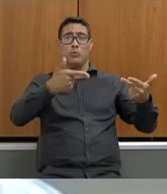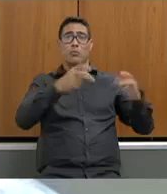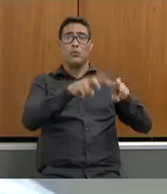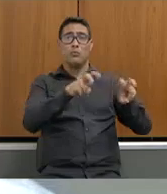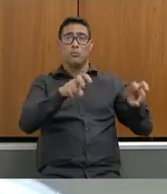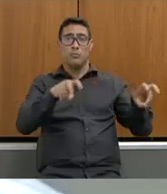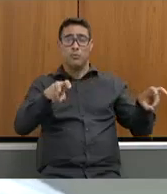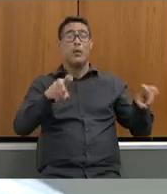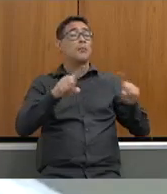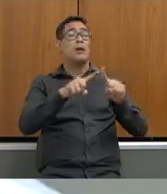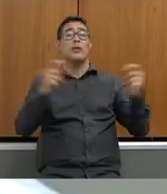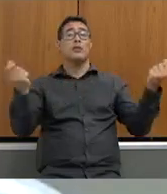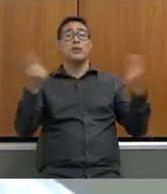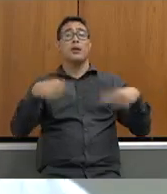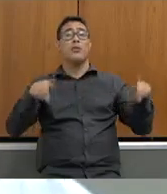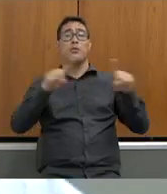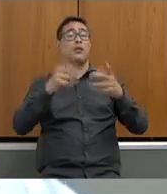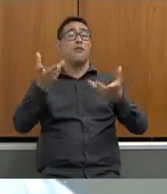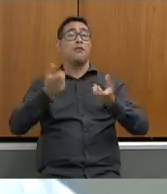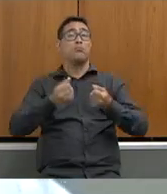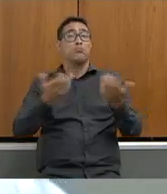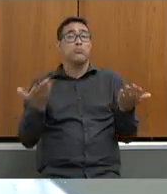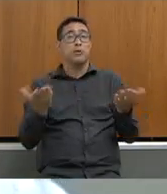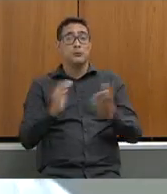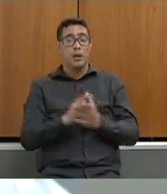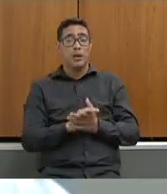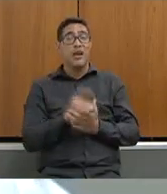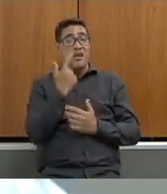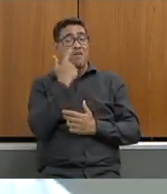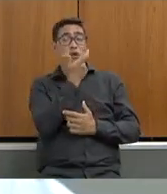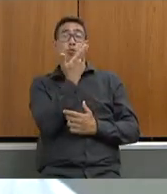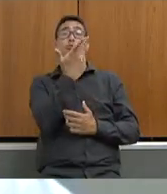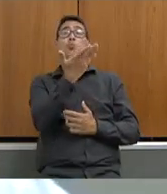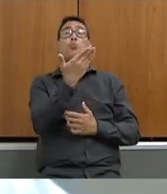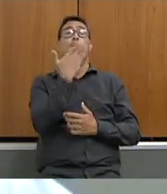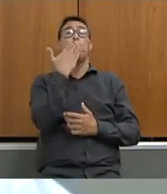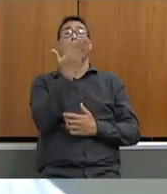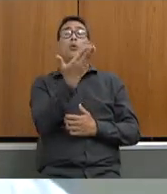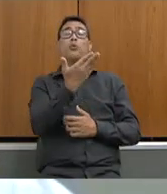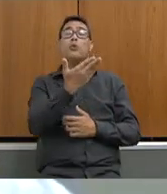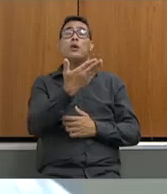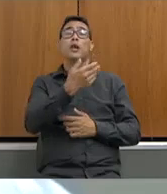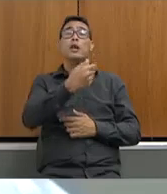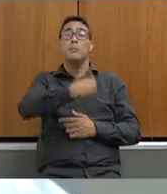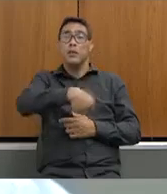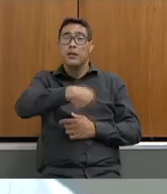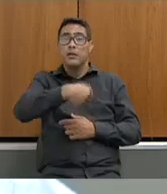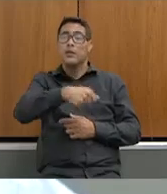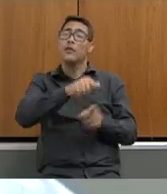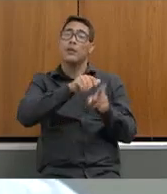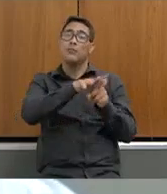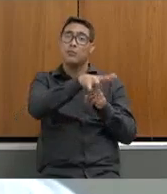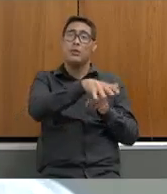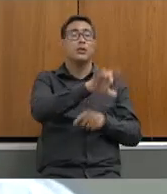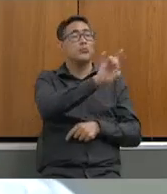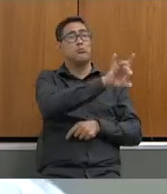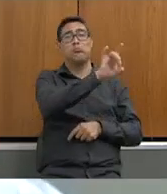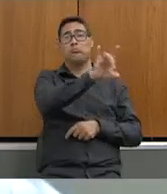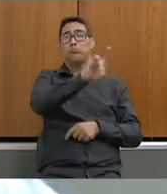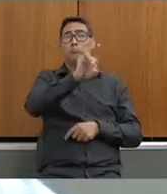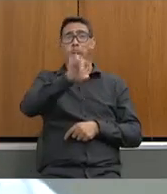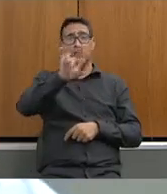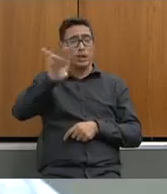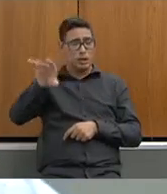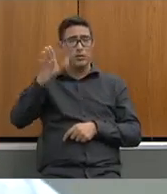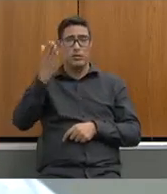estar recebendo esses equipamentos então foi feito o levantamento das escolas de quais seriam as demandas de cada escola